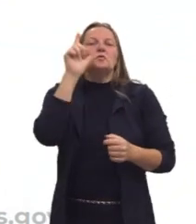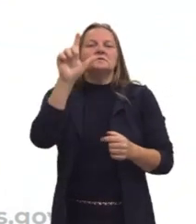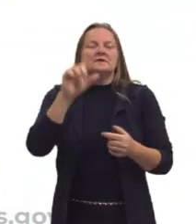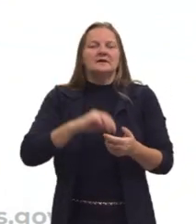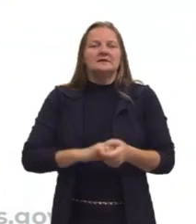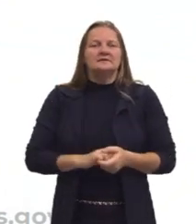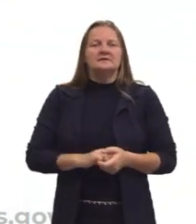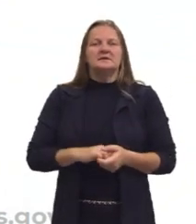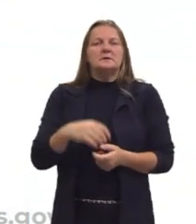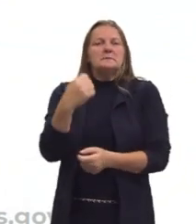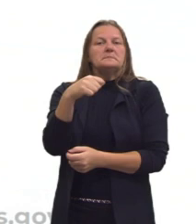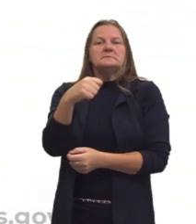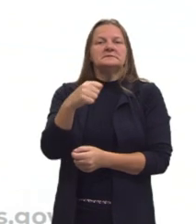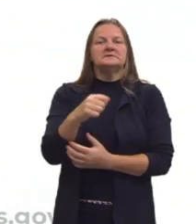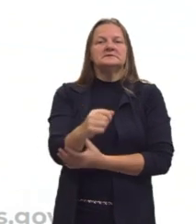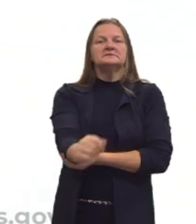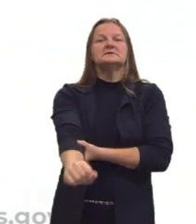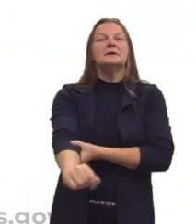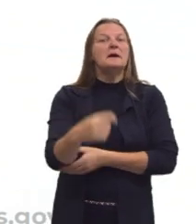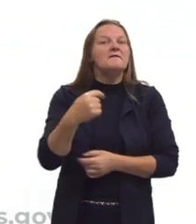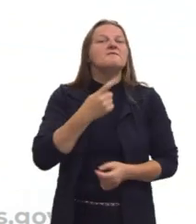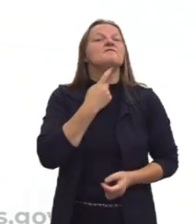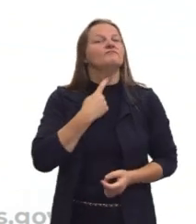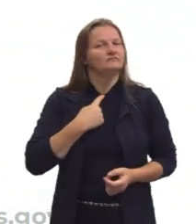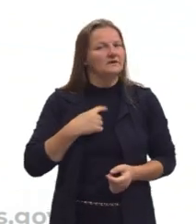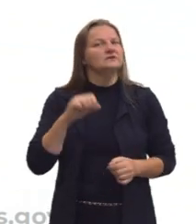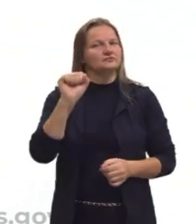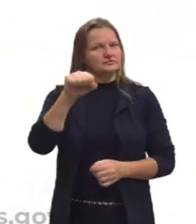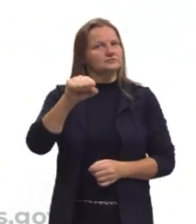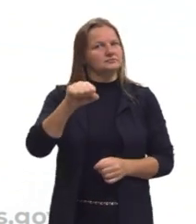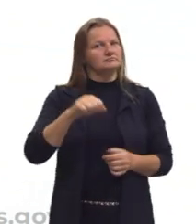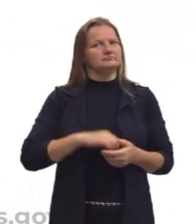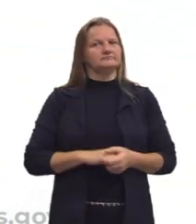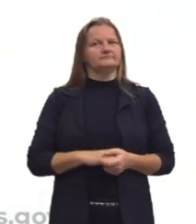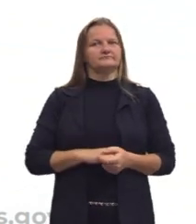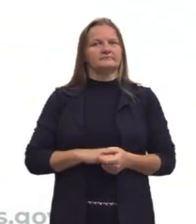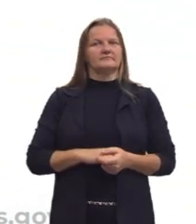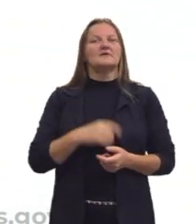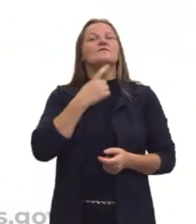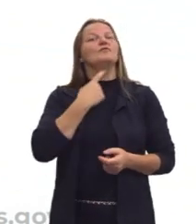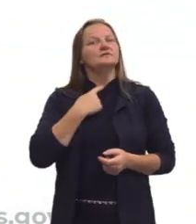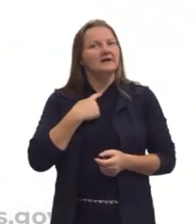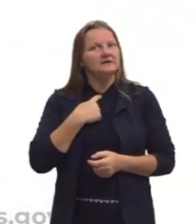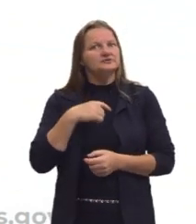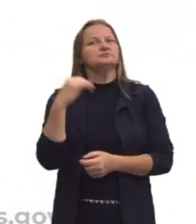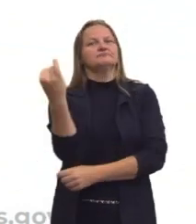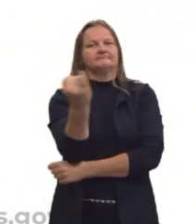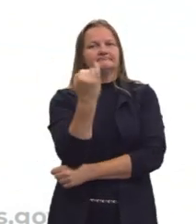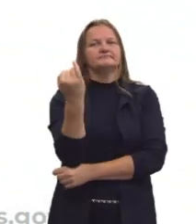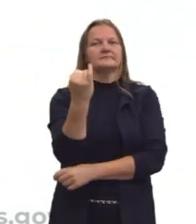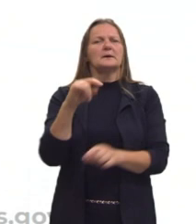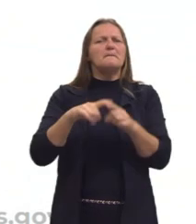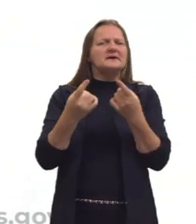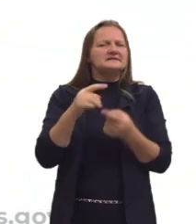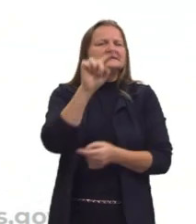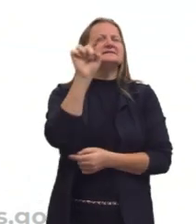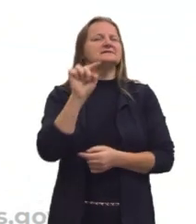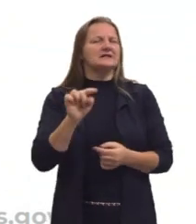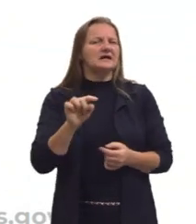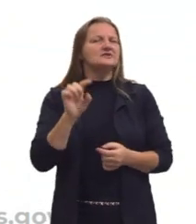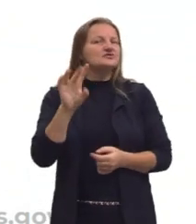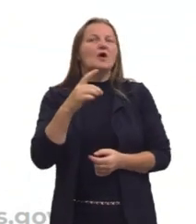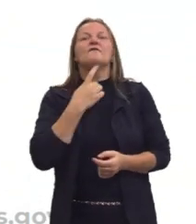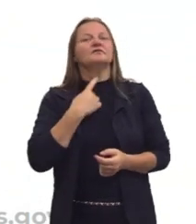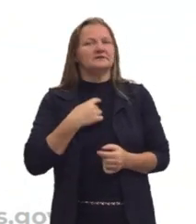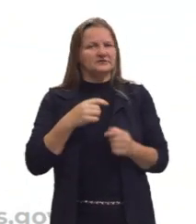imprescindível colocarmos a nossa vontade. Então a nossa vontade é algo importante. Mas será que só a